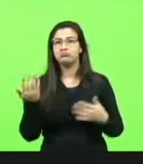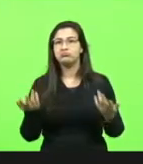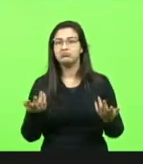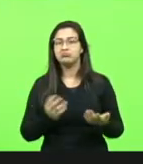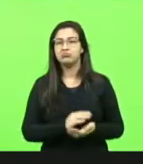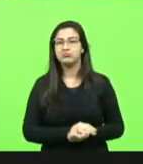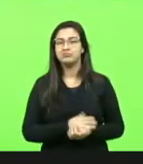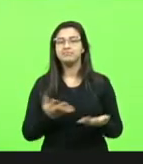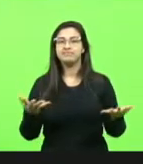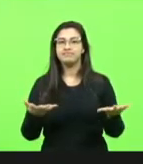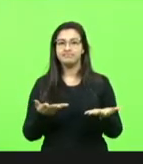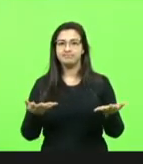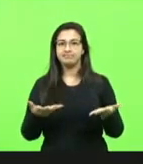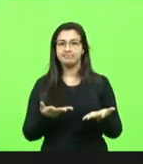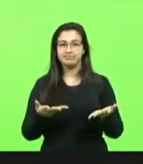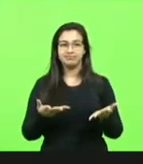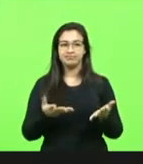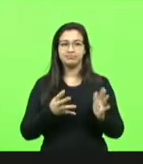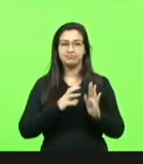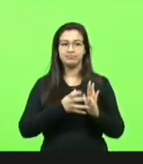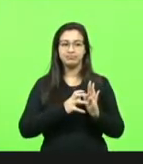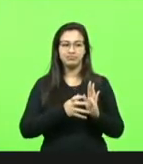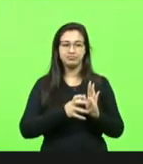ao horário destinado aos partidos políticos.